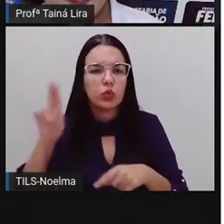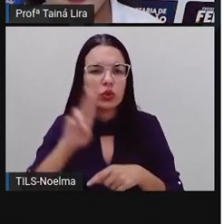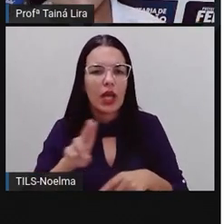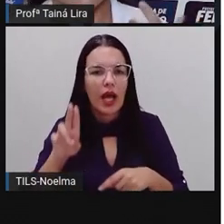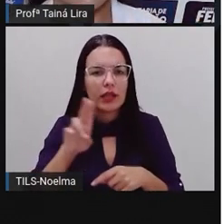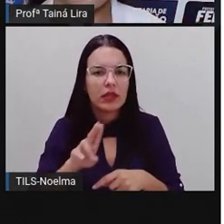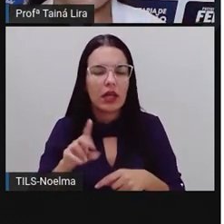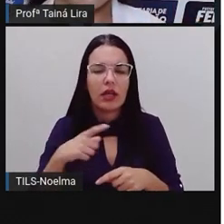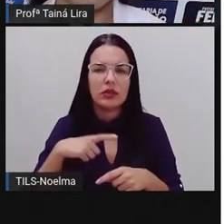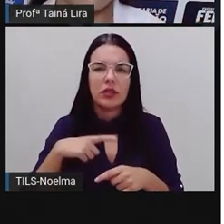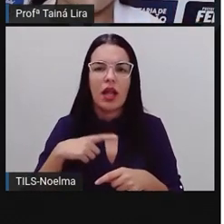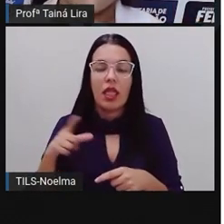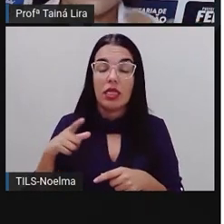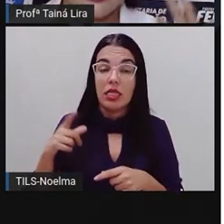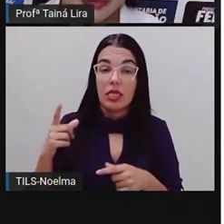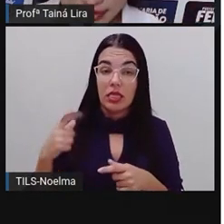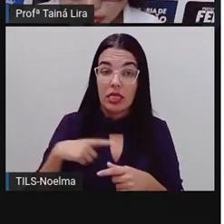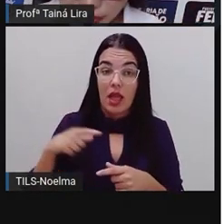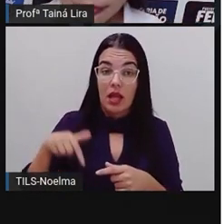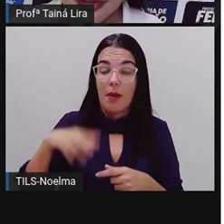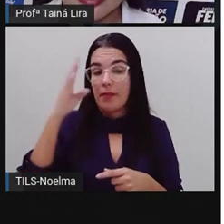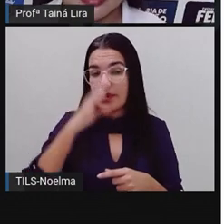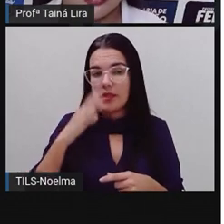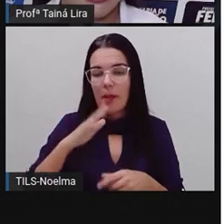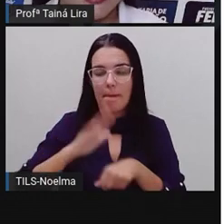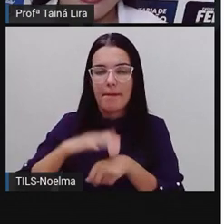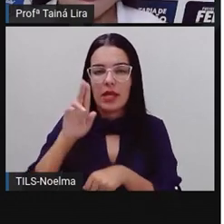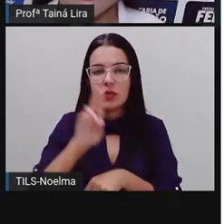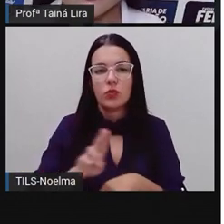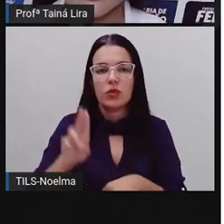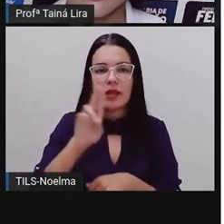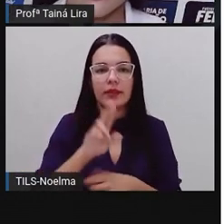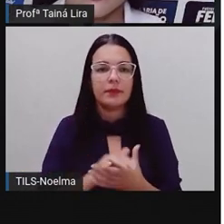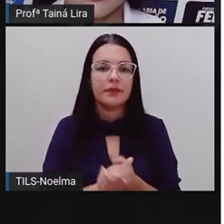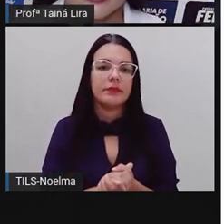crespa, mas existem várias espécies de alface, tá bom?